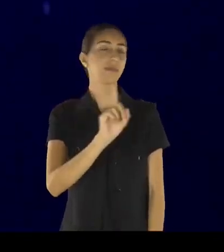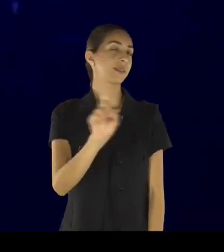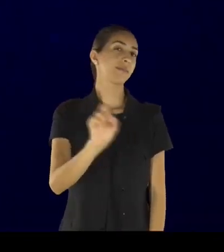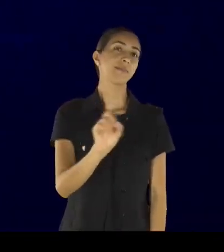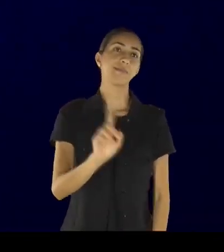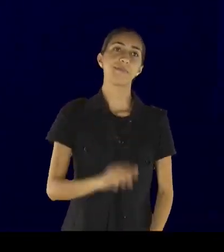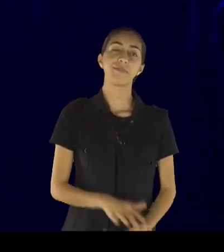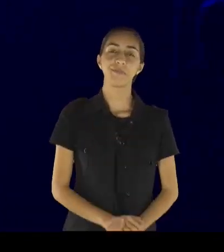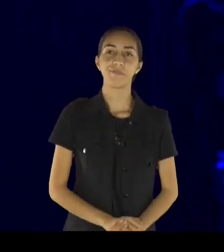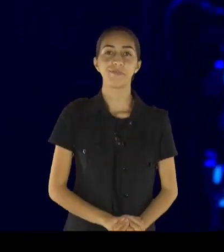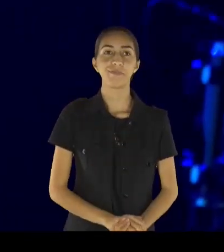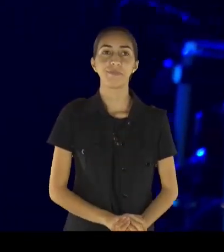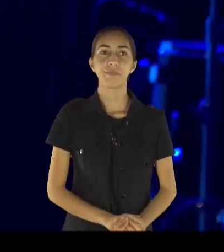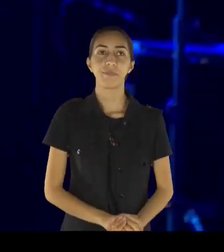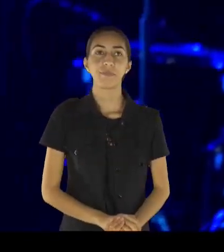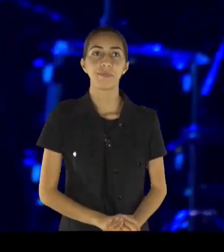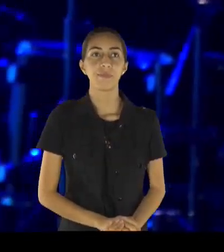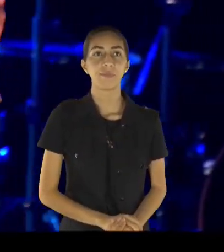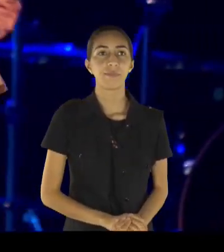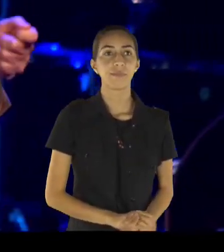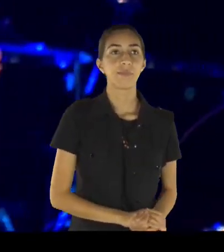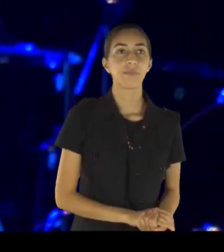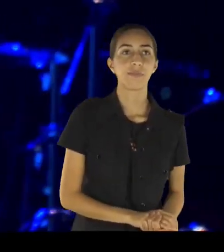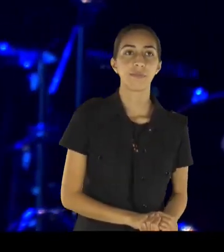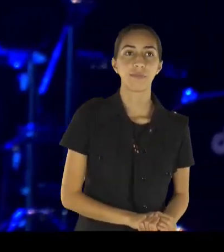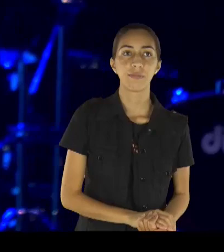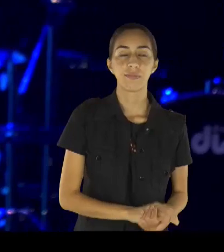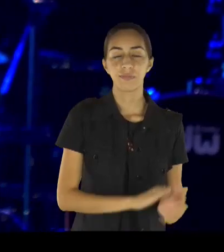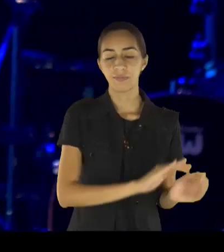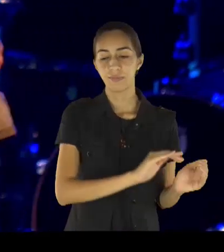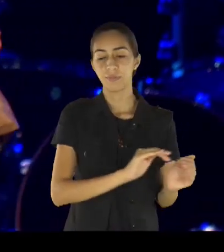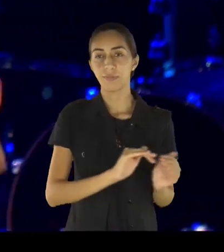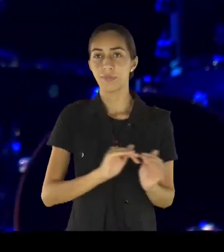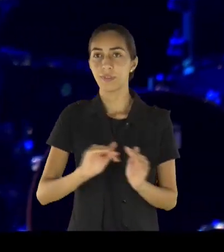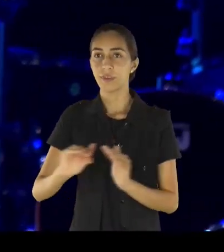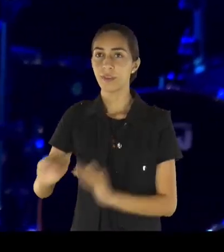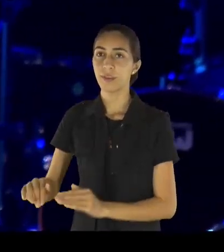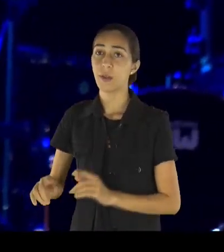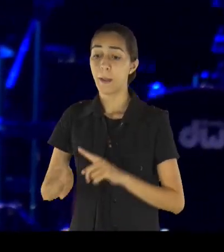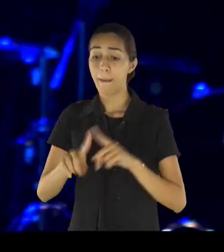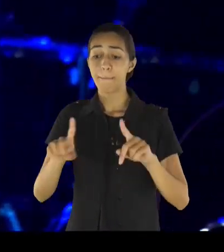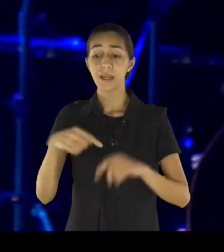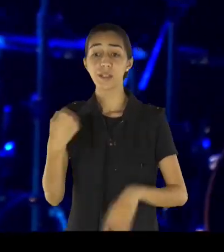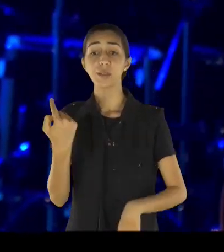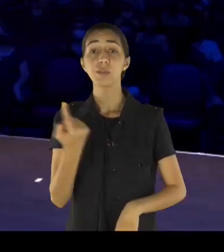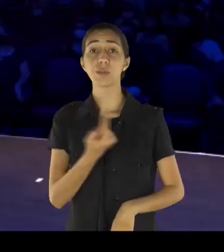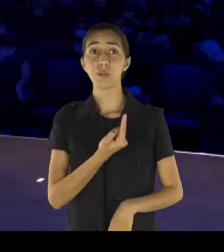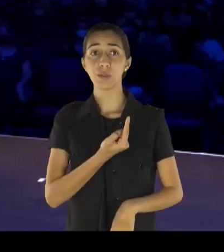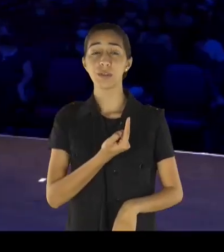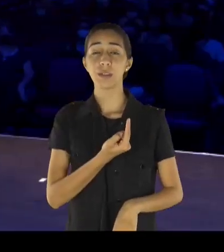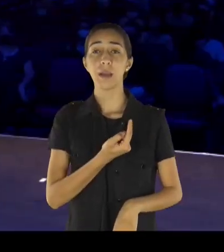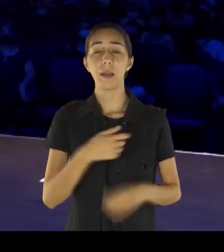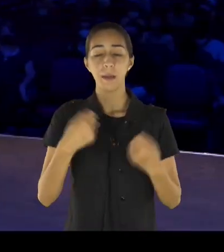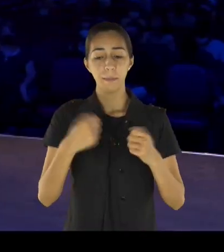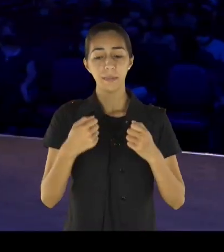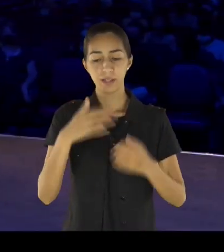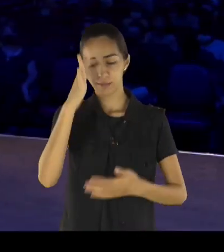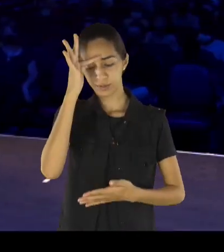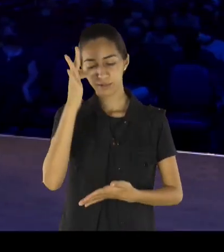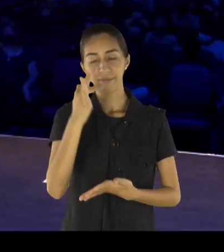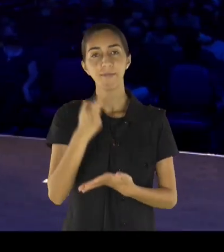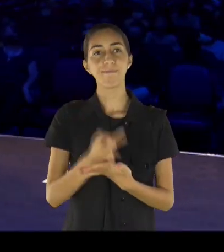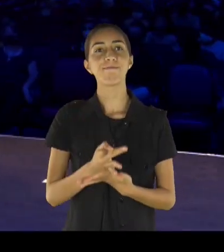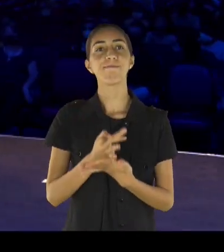você confiar em Deus, mas isso aí não dá certo, não, é os que desanimam, é os que querem minar, a sua fé, é os que querem ver você triste,